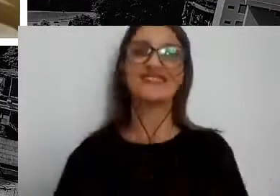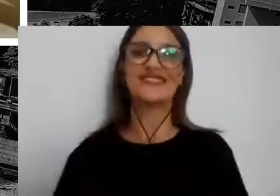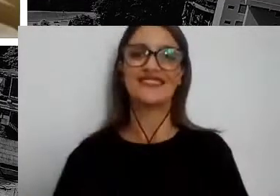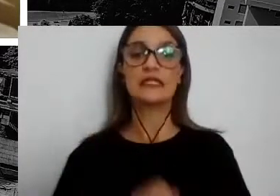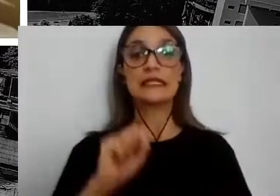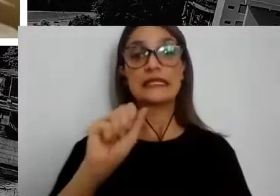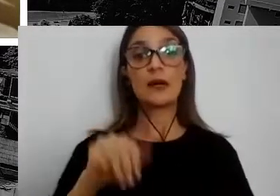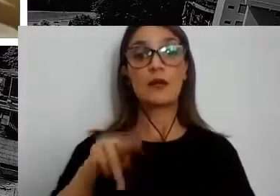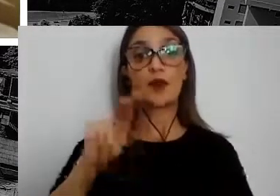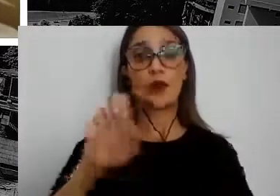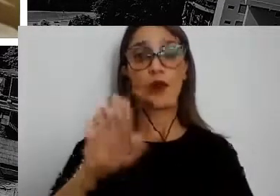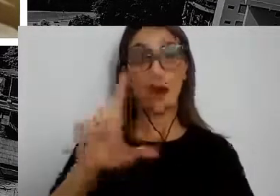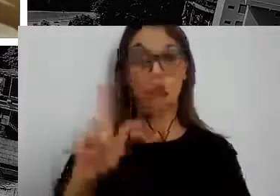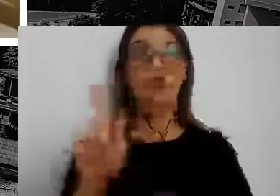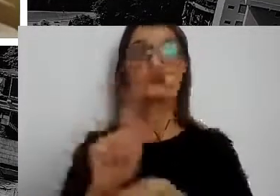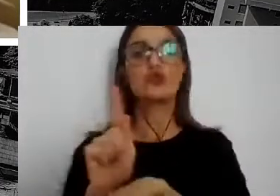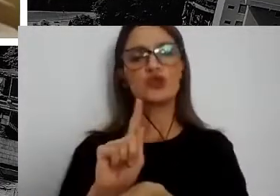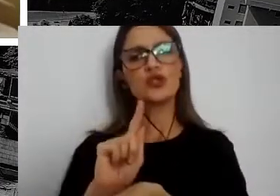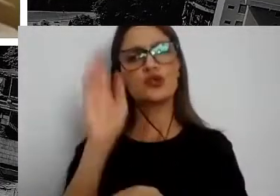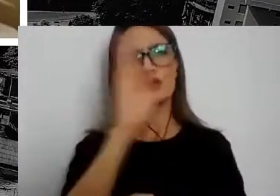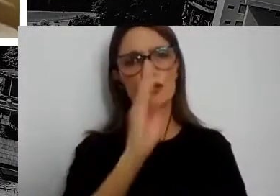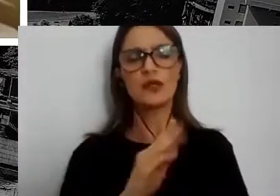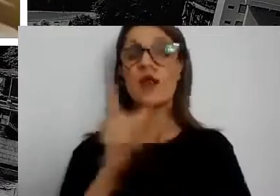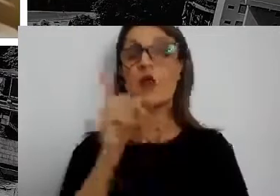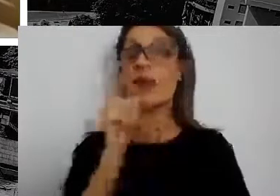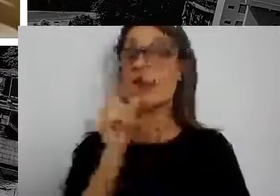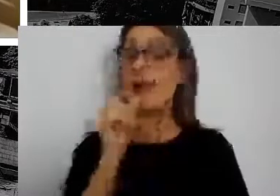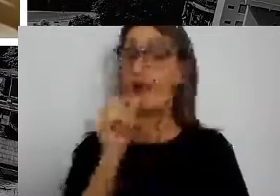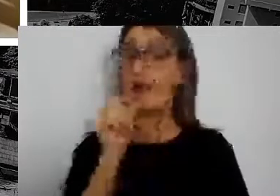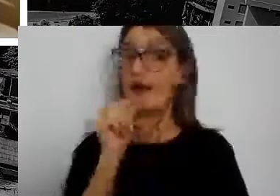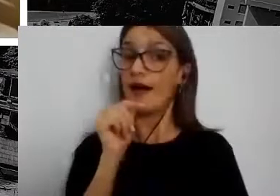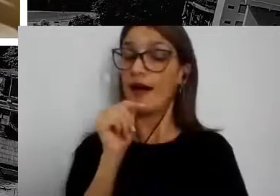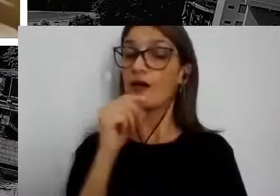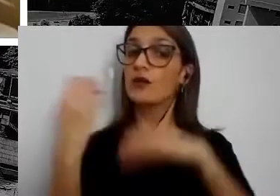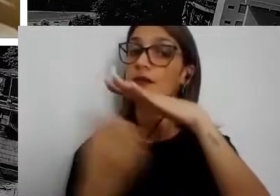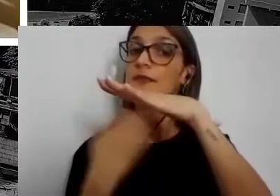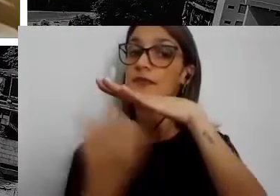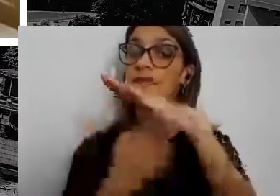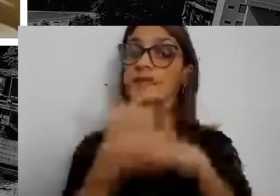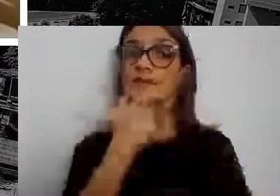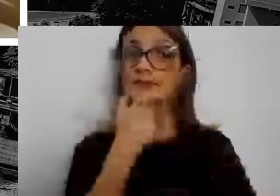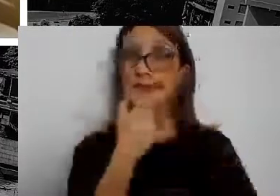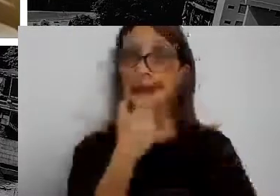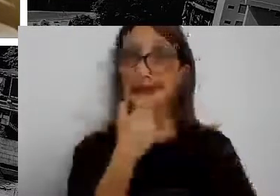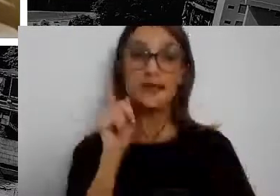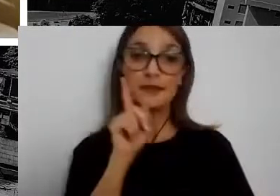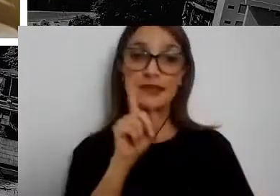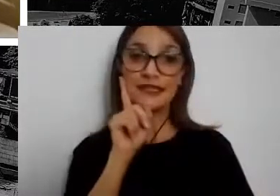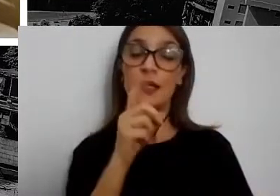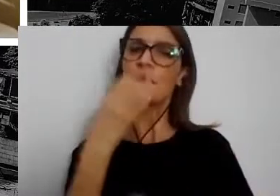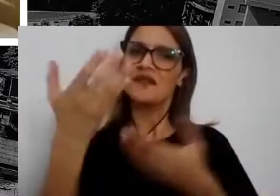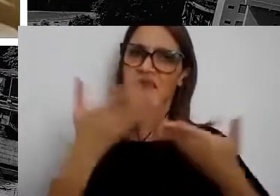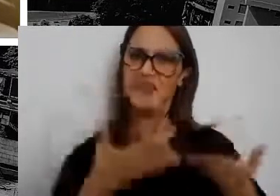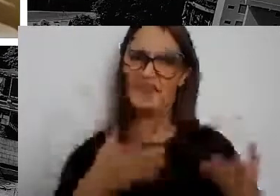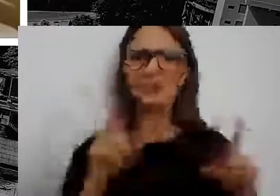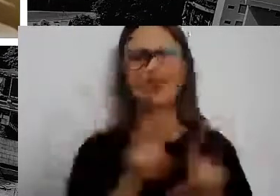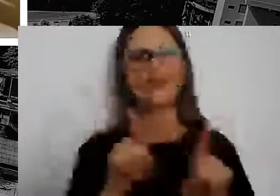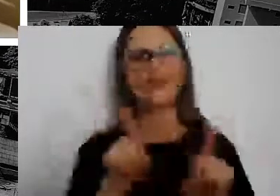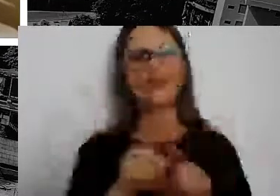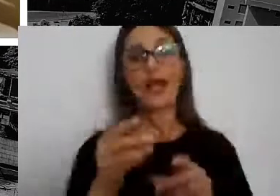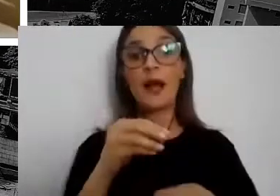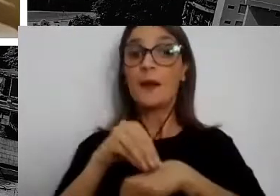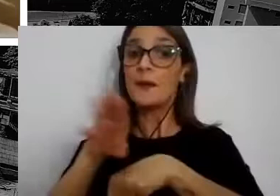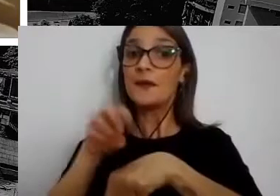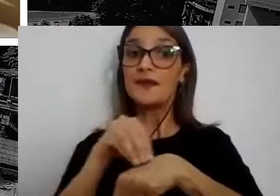Barreto, gerente nacional de água do The Nature Conservancy. Bem-vindo também, Samuel. E a nossa mediadora,